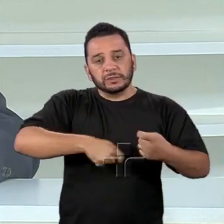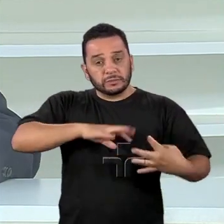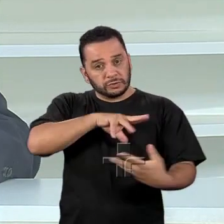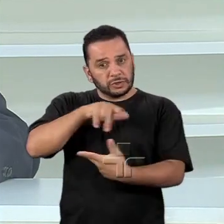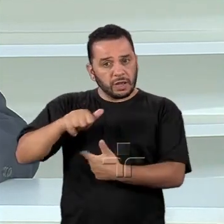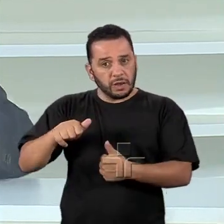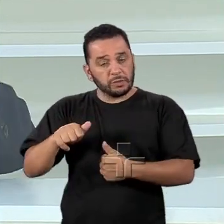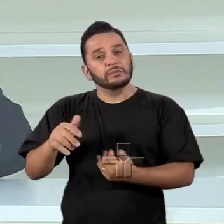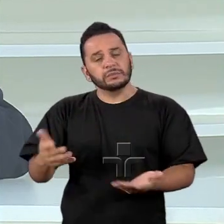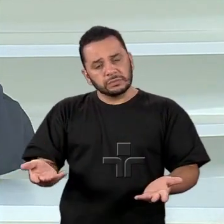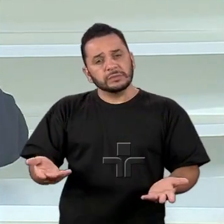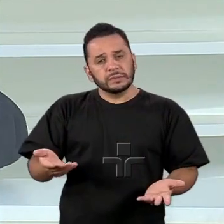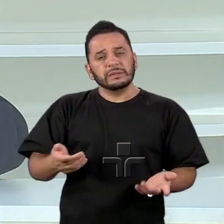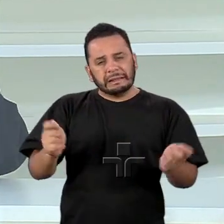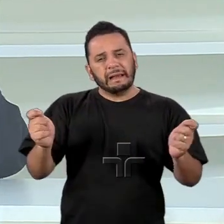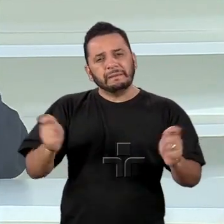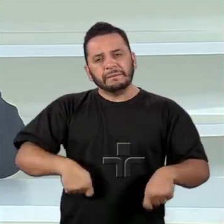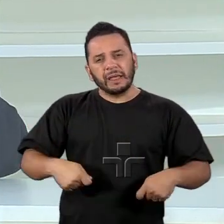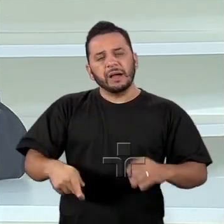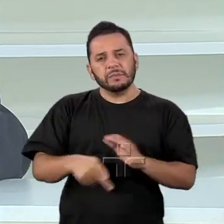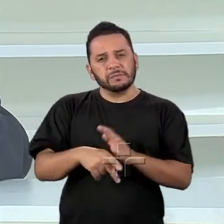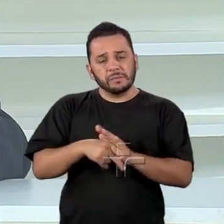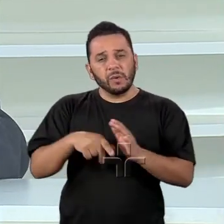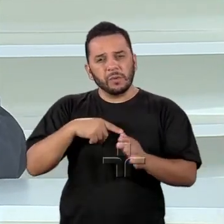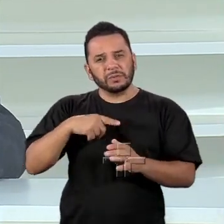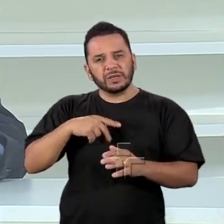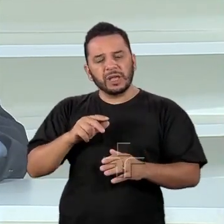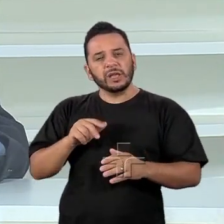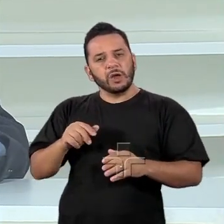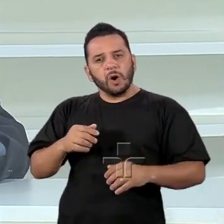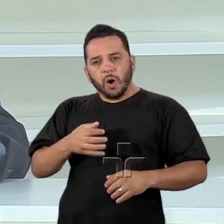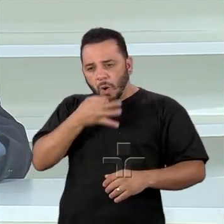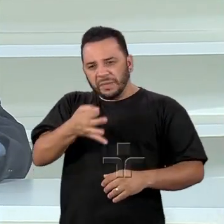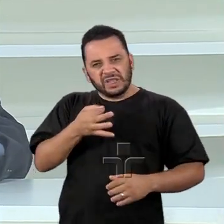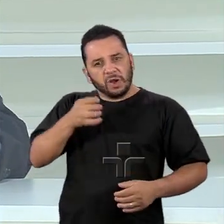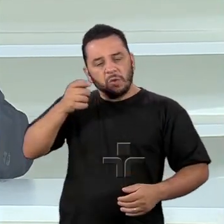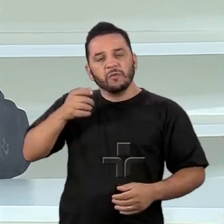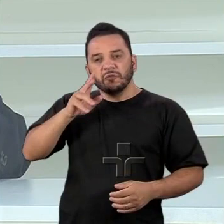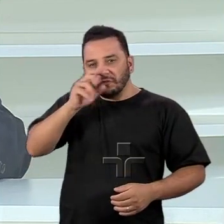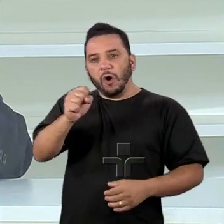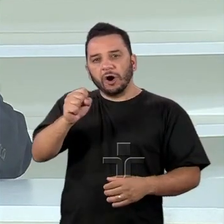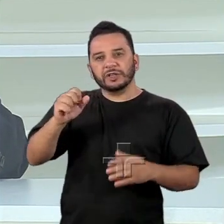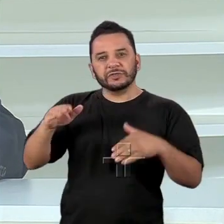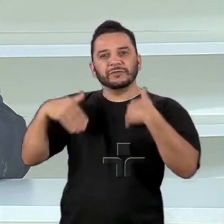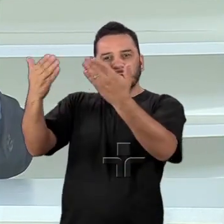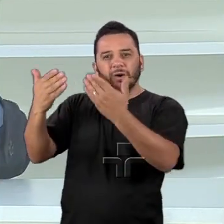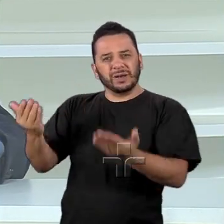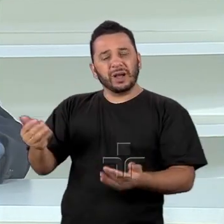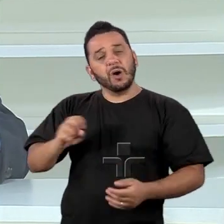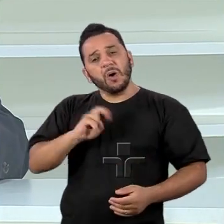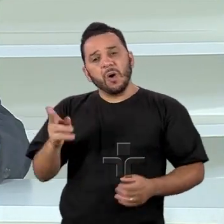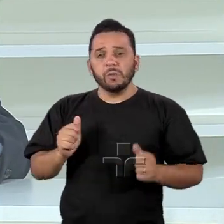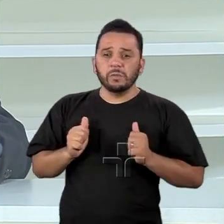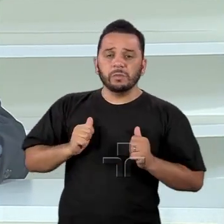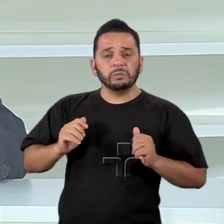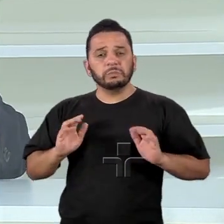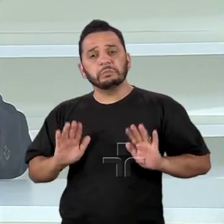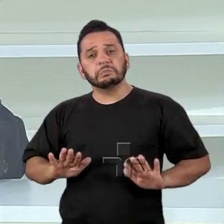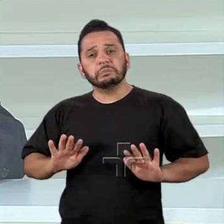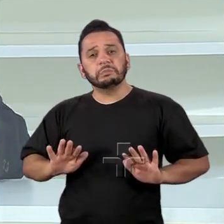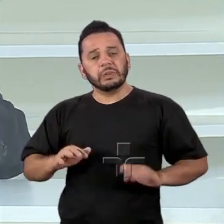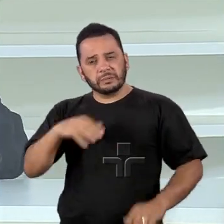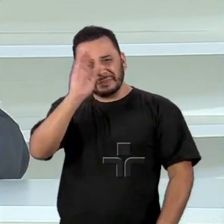internacional e aumenta a nossa voz no exterior, ou nós vamos ficar do jeito que está. Essa inserção externa do Brasil